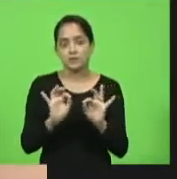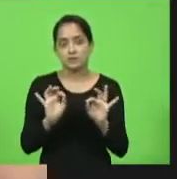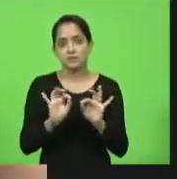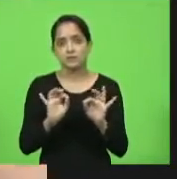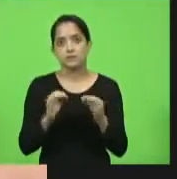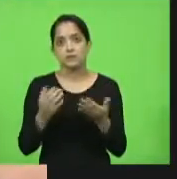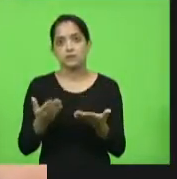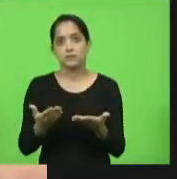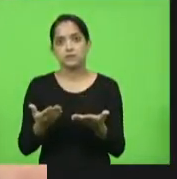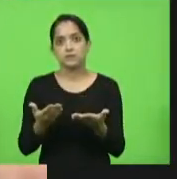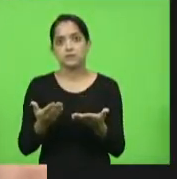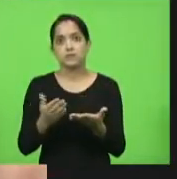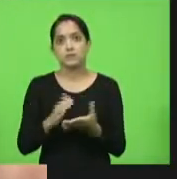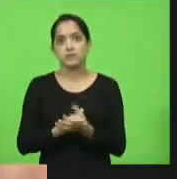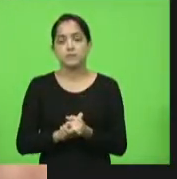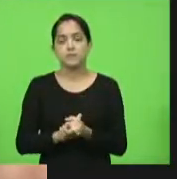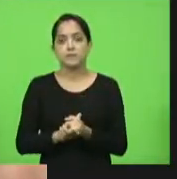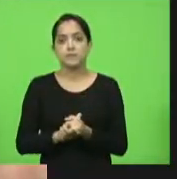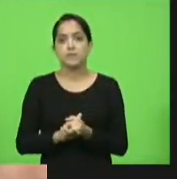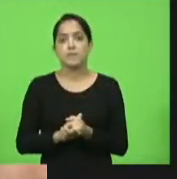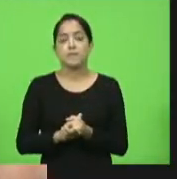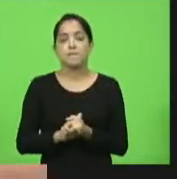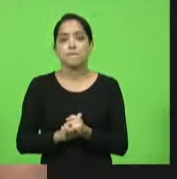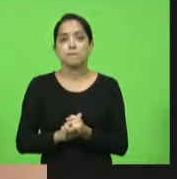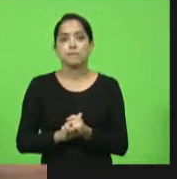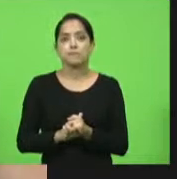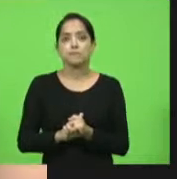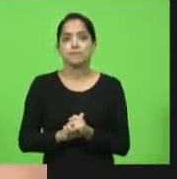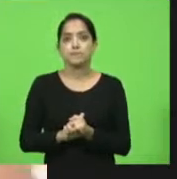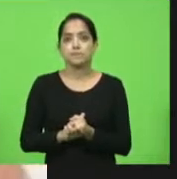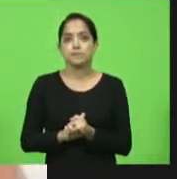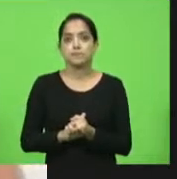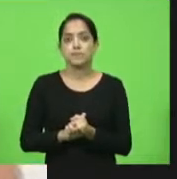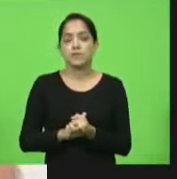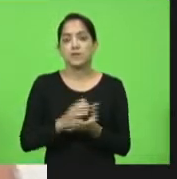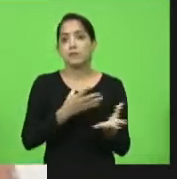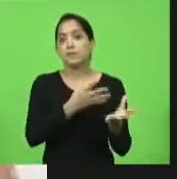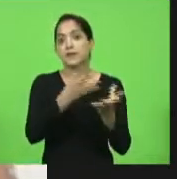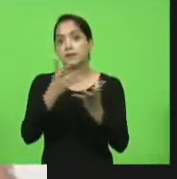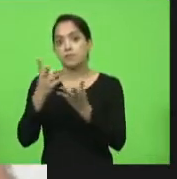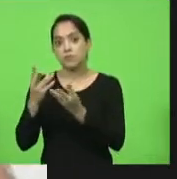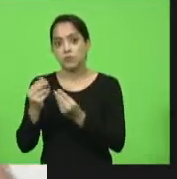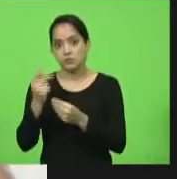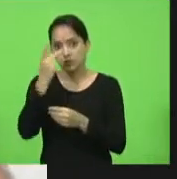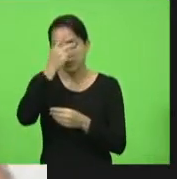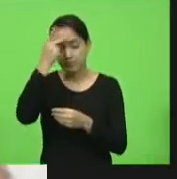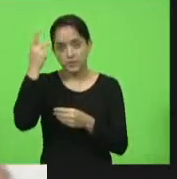para outras milhões de pessoas